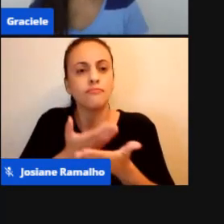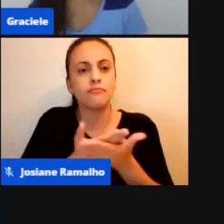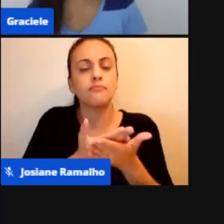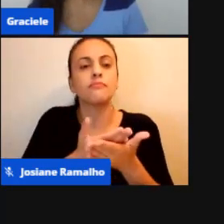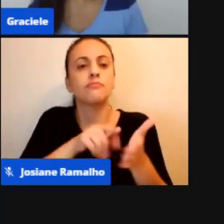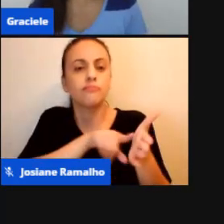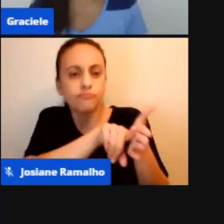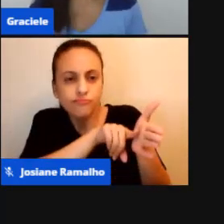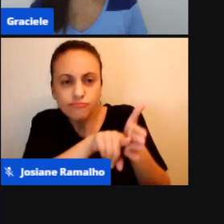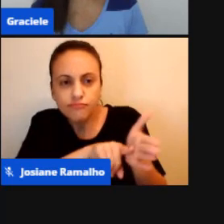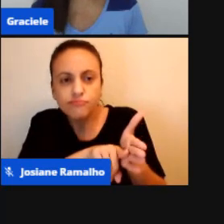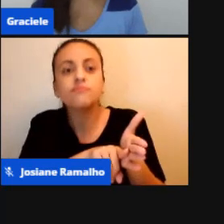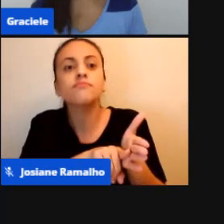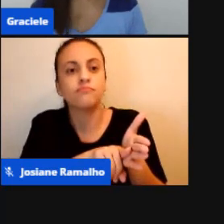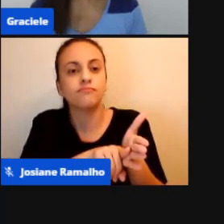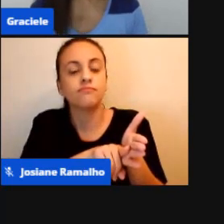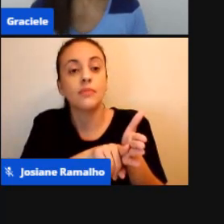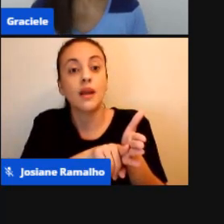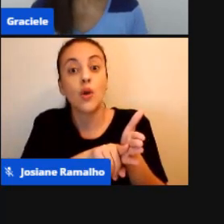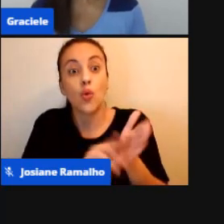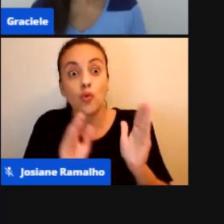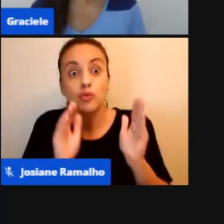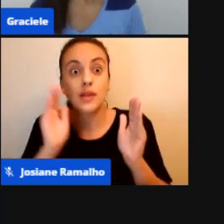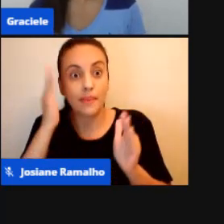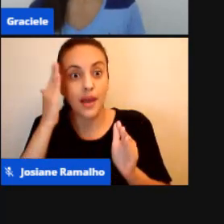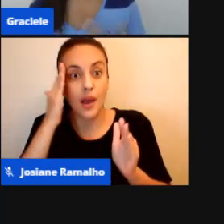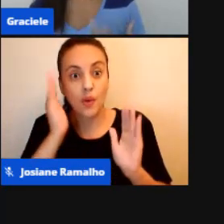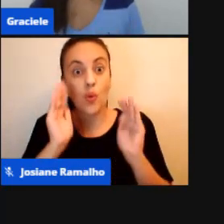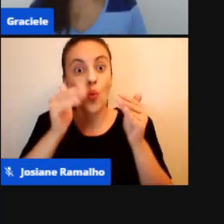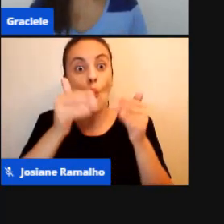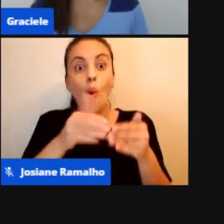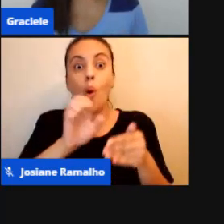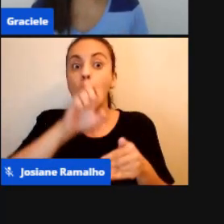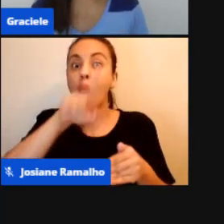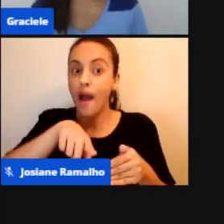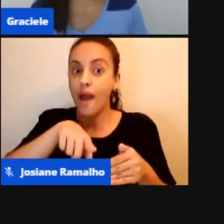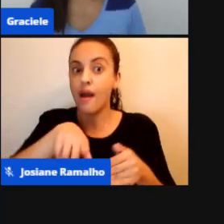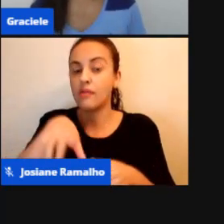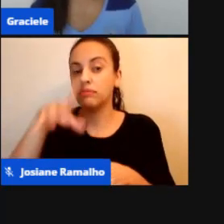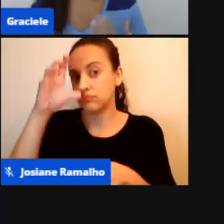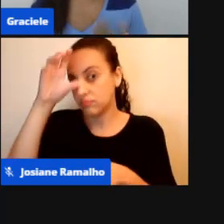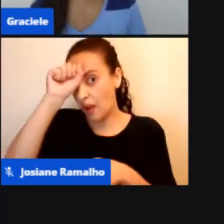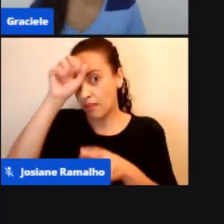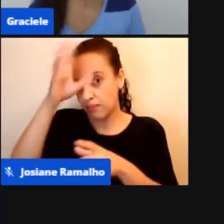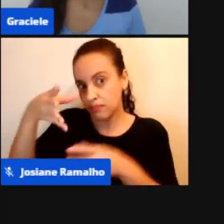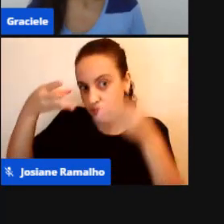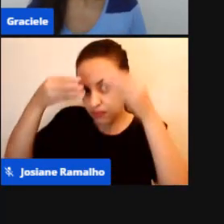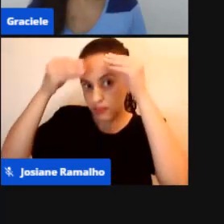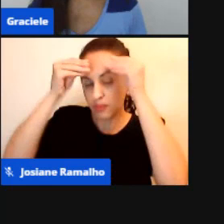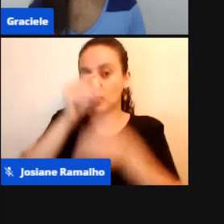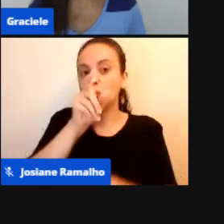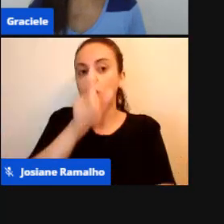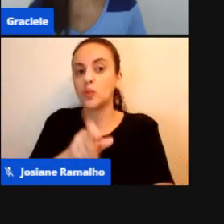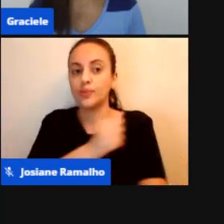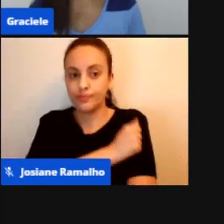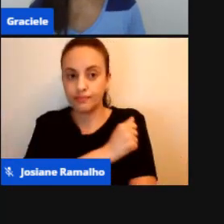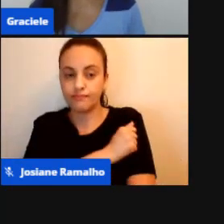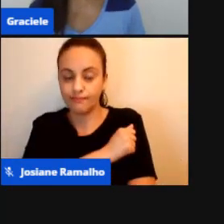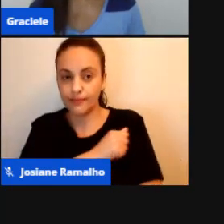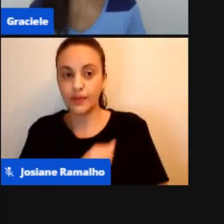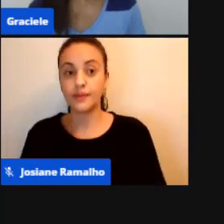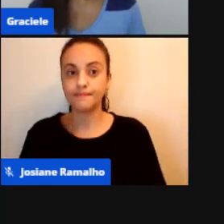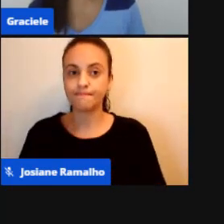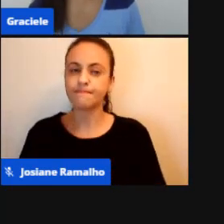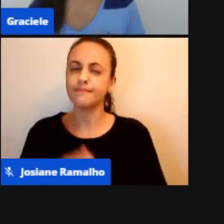É A aprendizagem Do aluno E sei que Muitas vezes Nós nos pegamos Em momentos Que nos